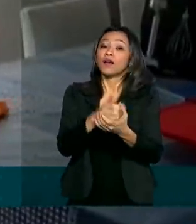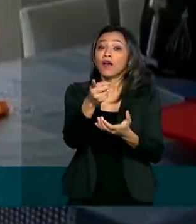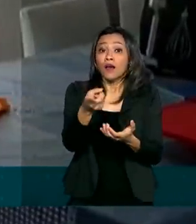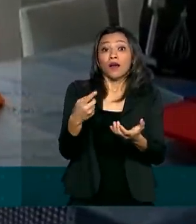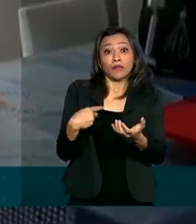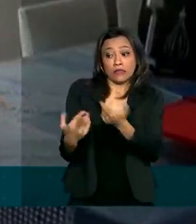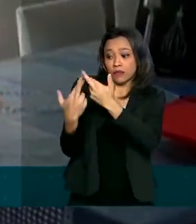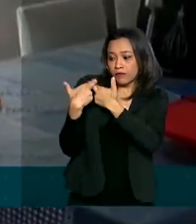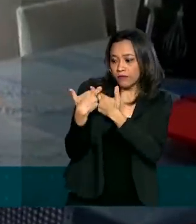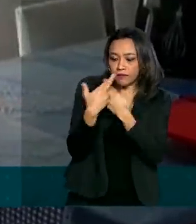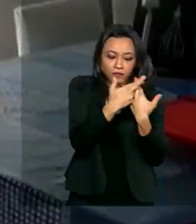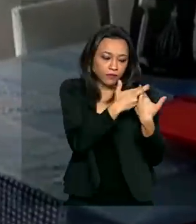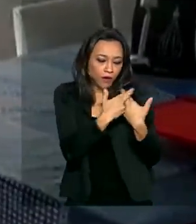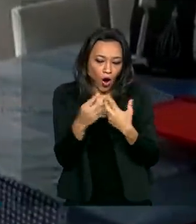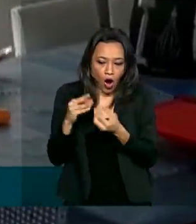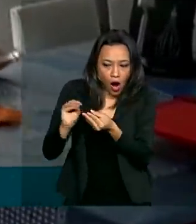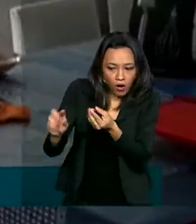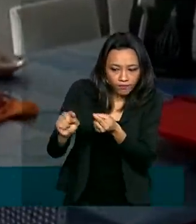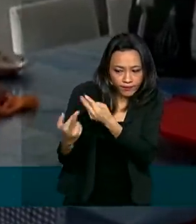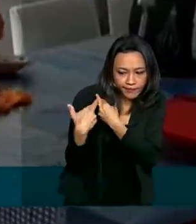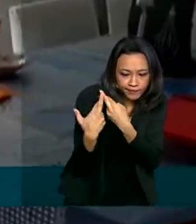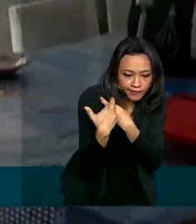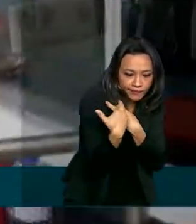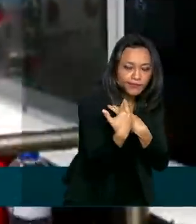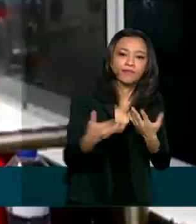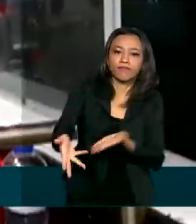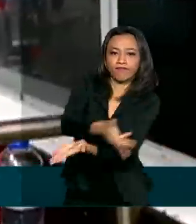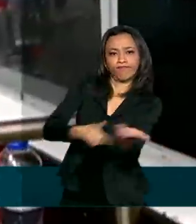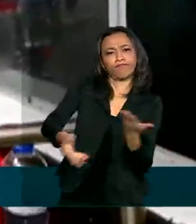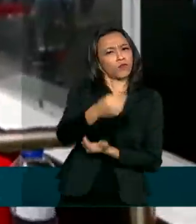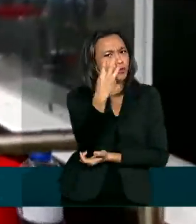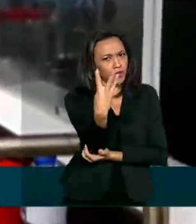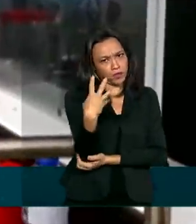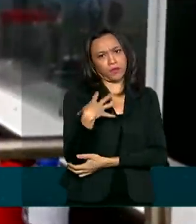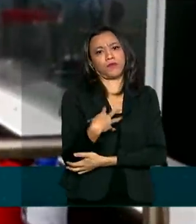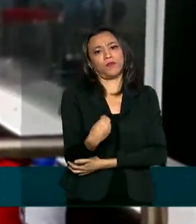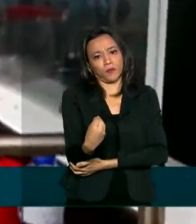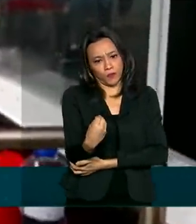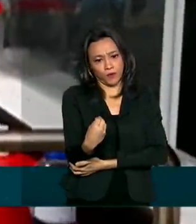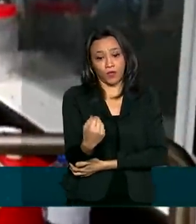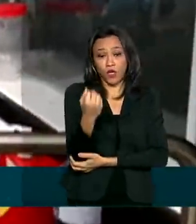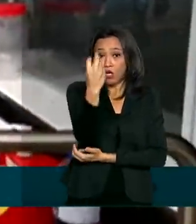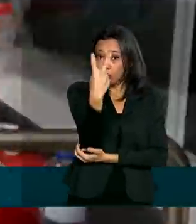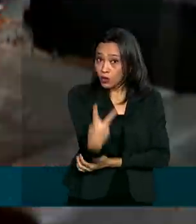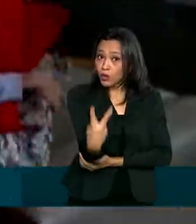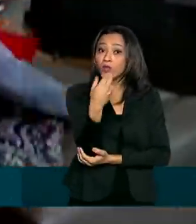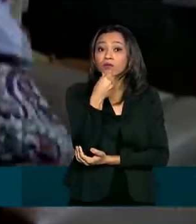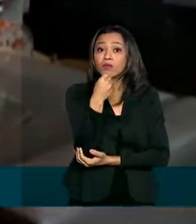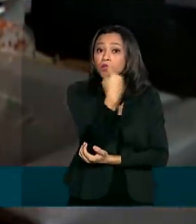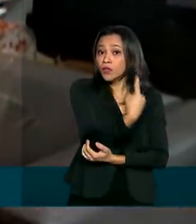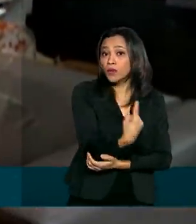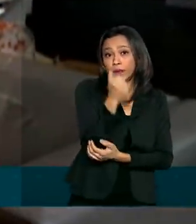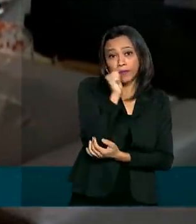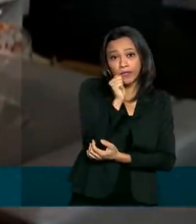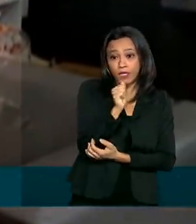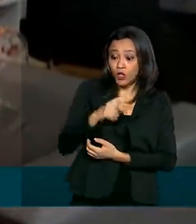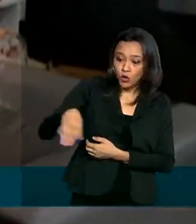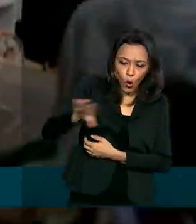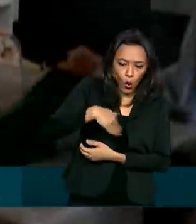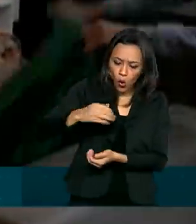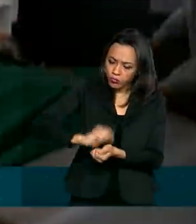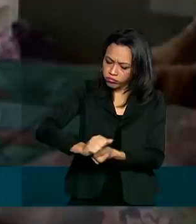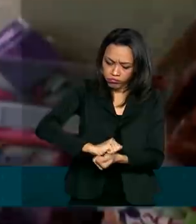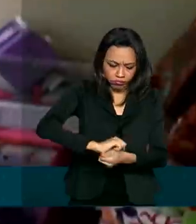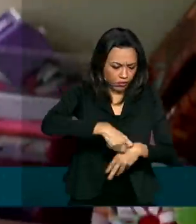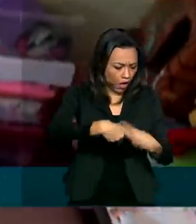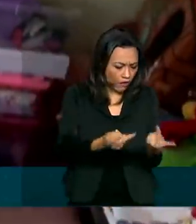compartilhadas igualmente na família. A mãe exige o mesmo dos três filhos, dois meninos e uma menina. Todos lavam